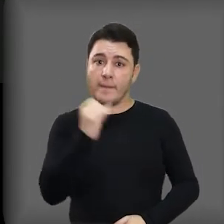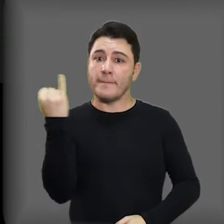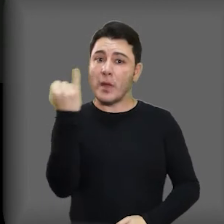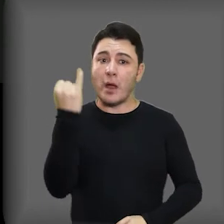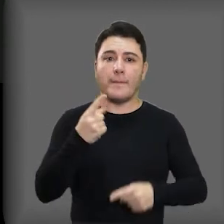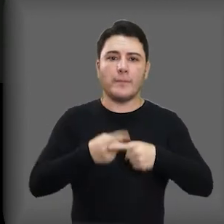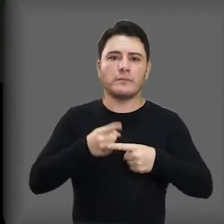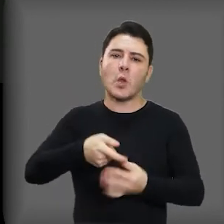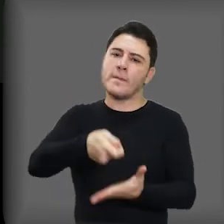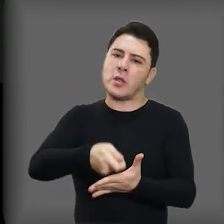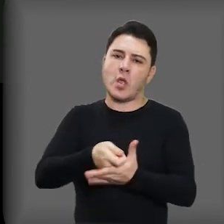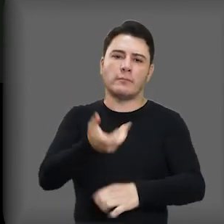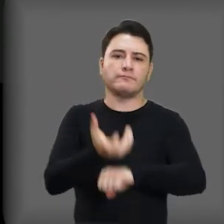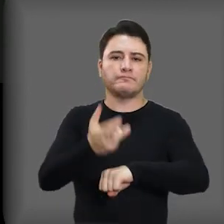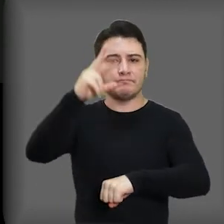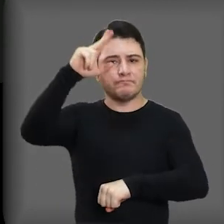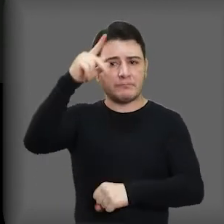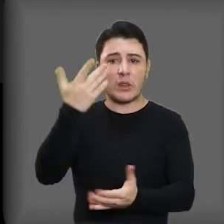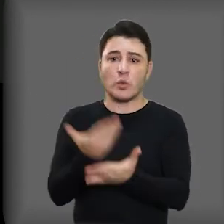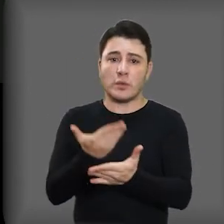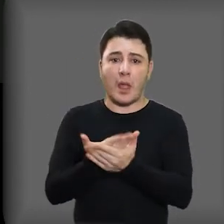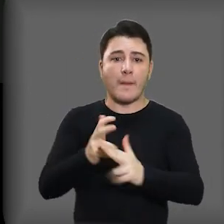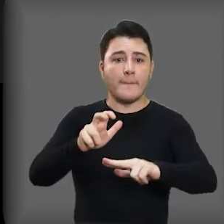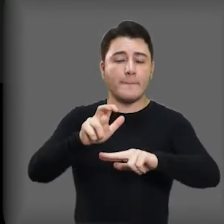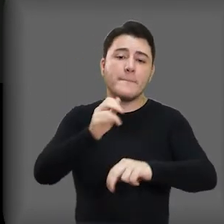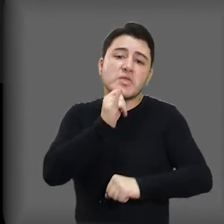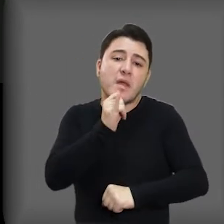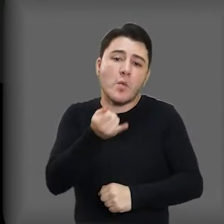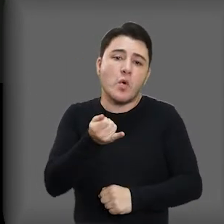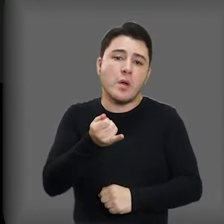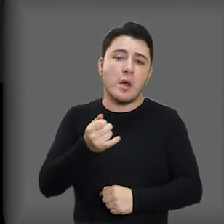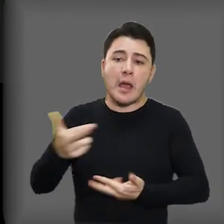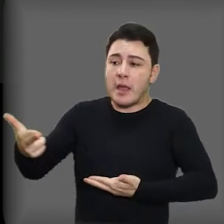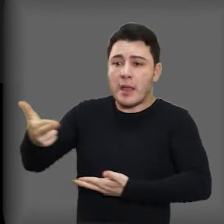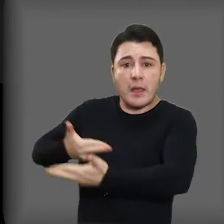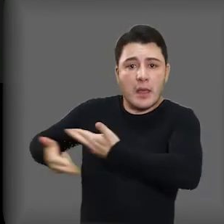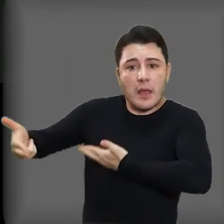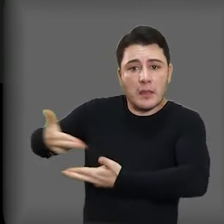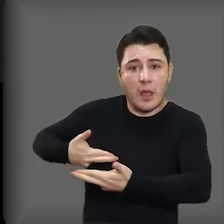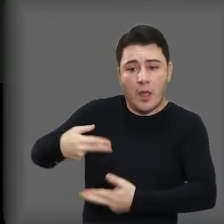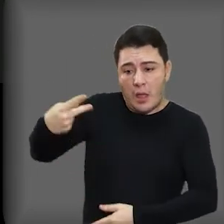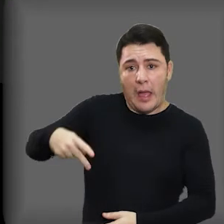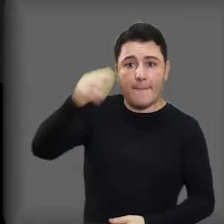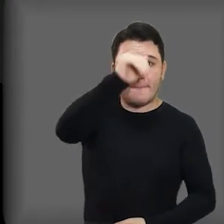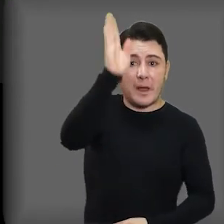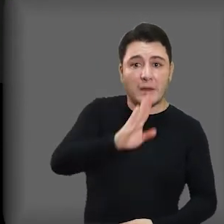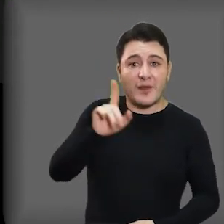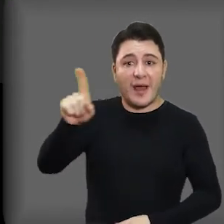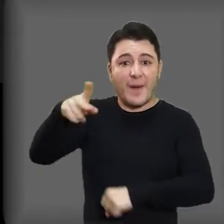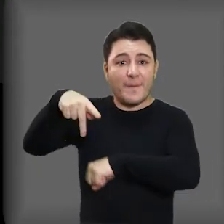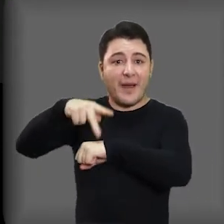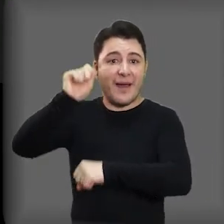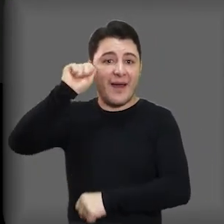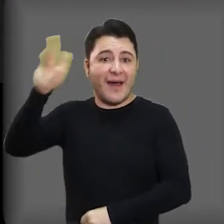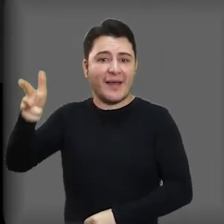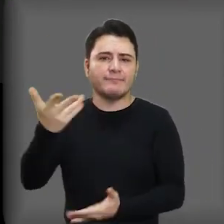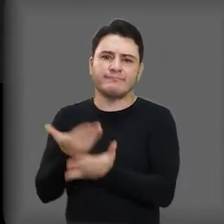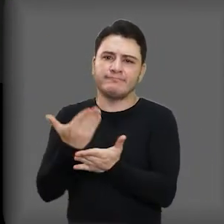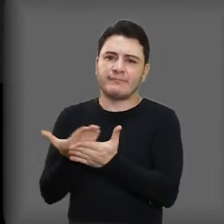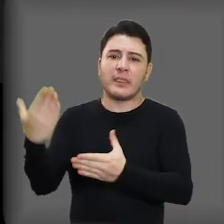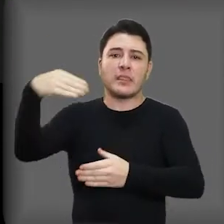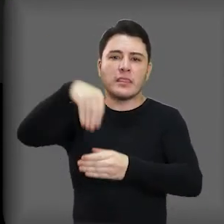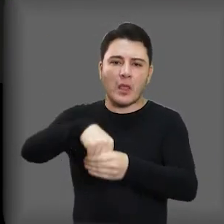obrigatoriedade do estudo da história, enfim, da relação Brasil-África dentro